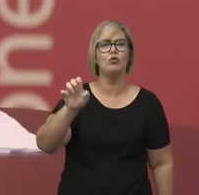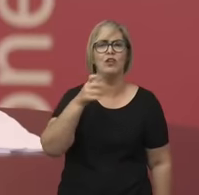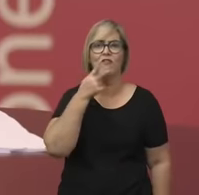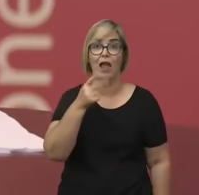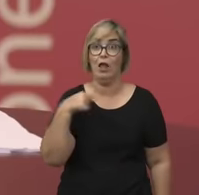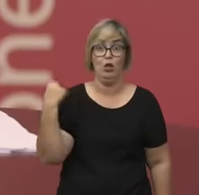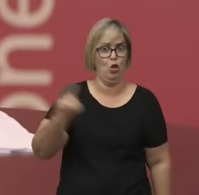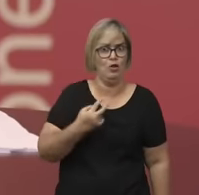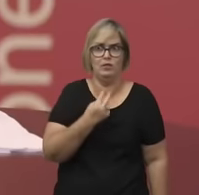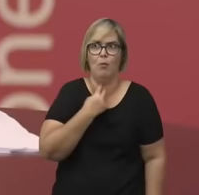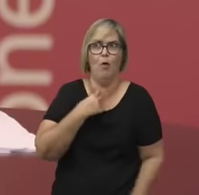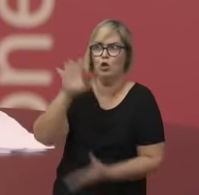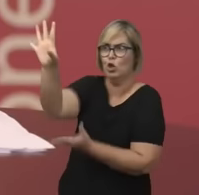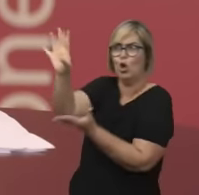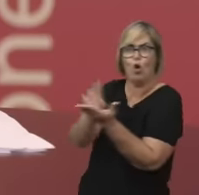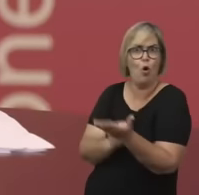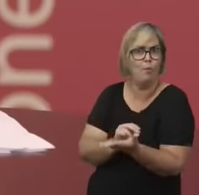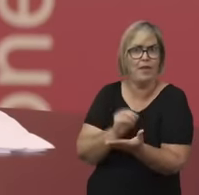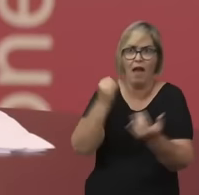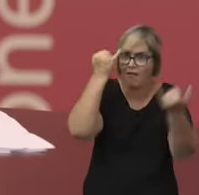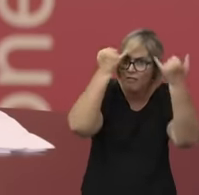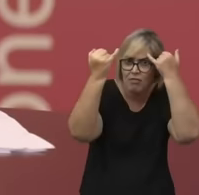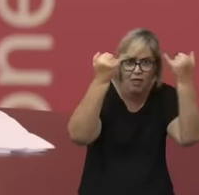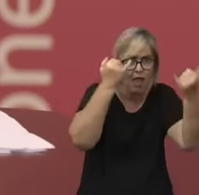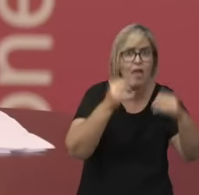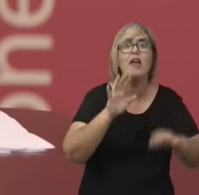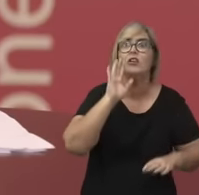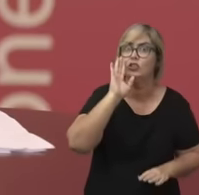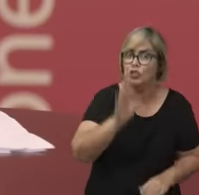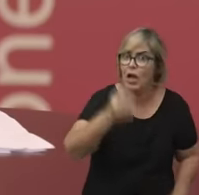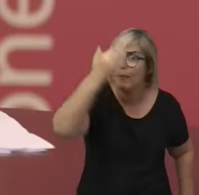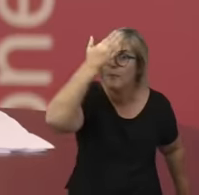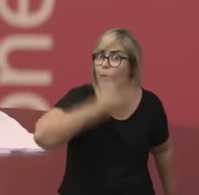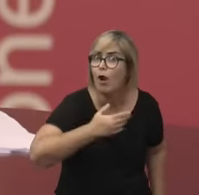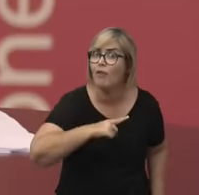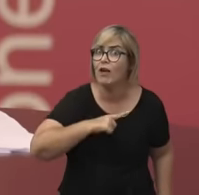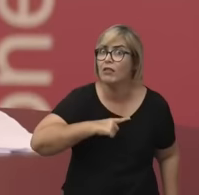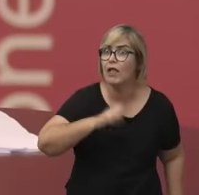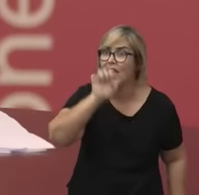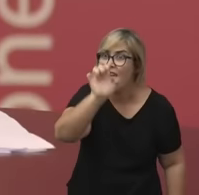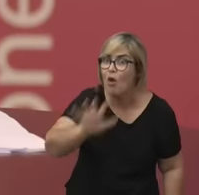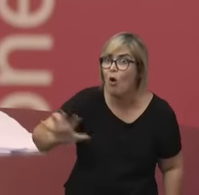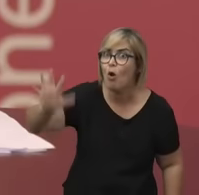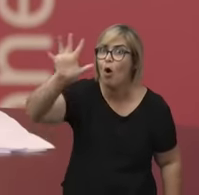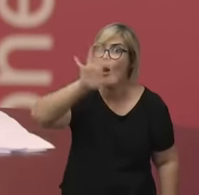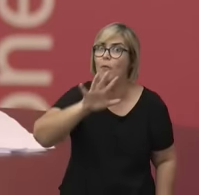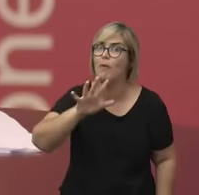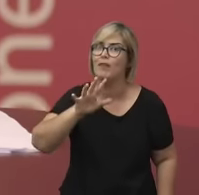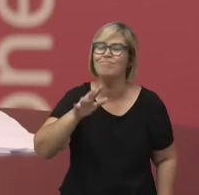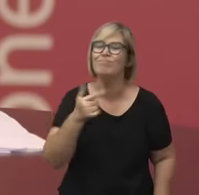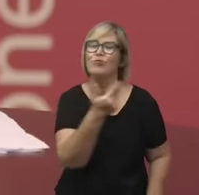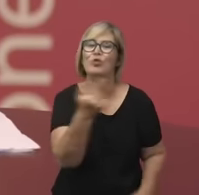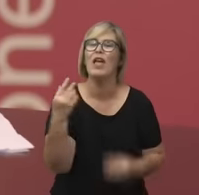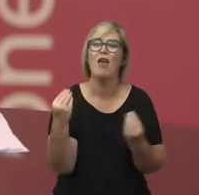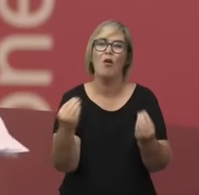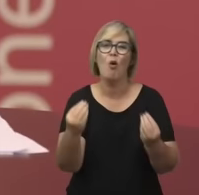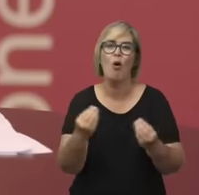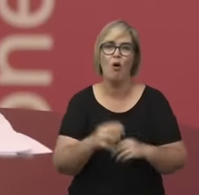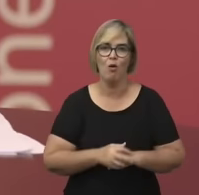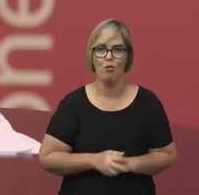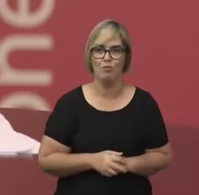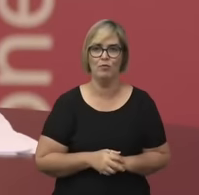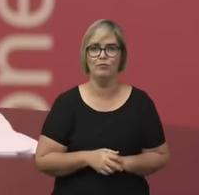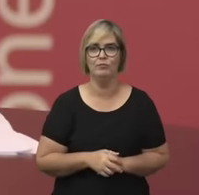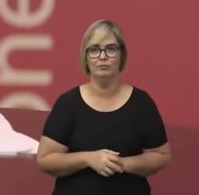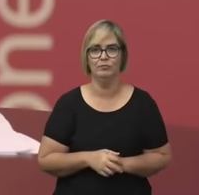porque já foi provado, inclusive se vocês olharem para a história da Europa, que não dá certo, como, por exemplo, a gente vê na